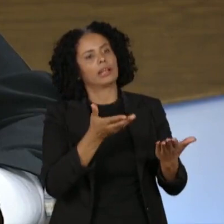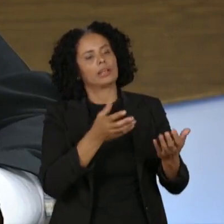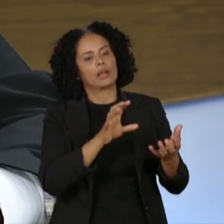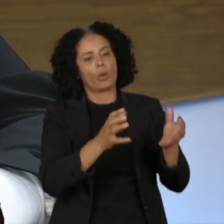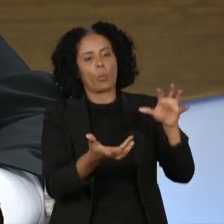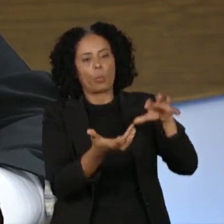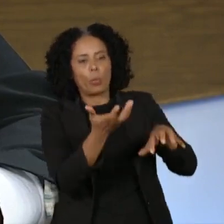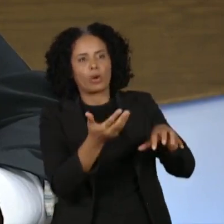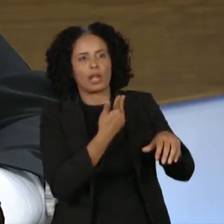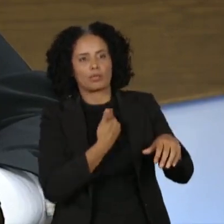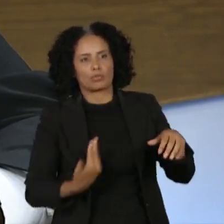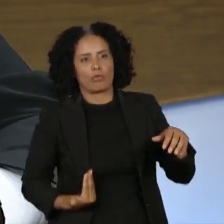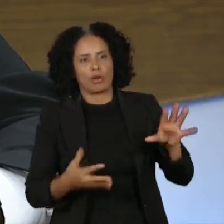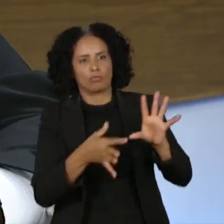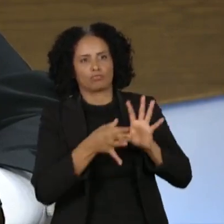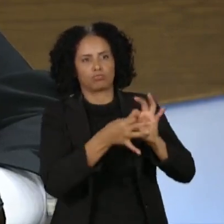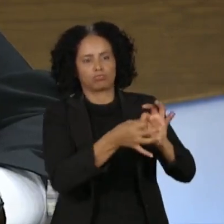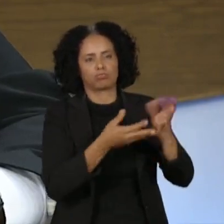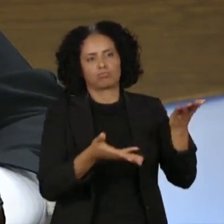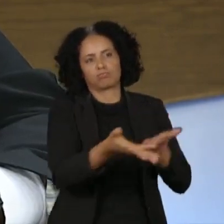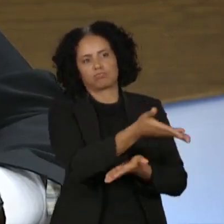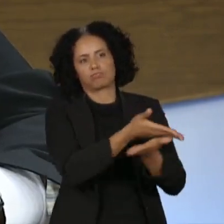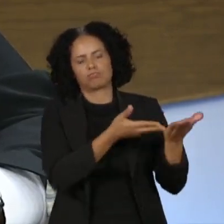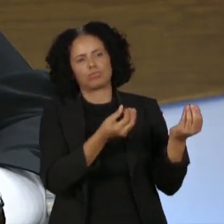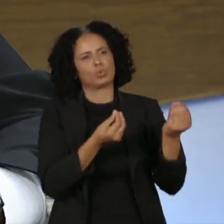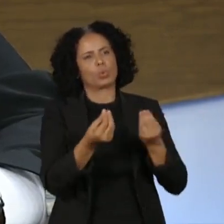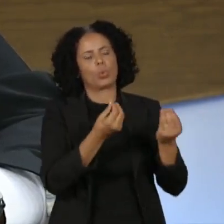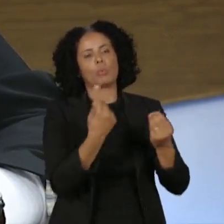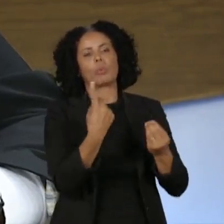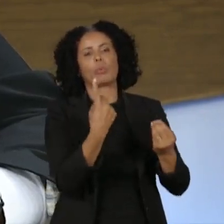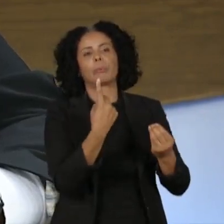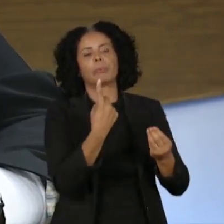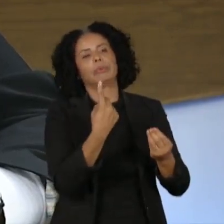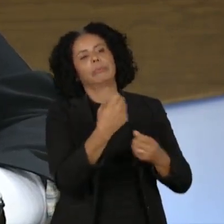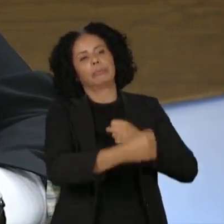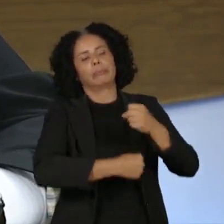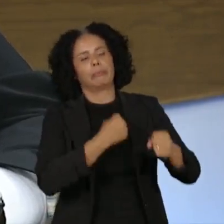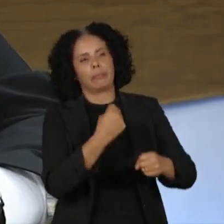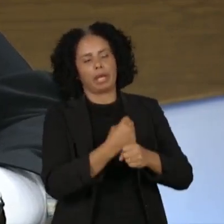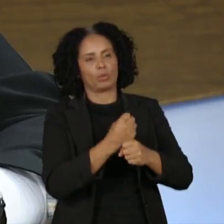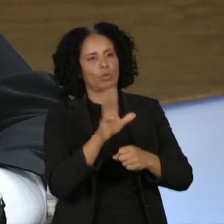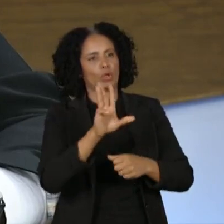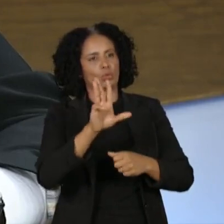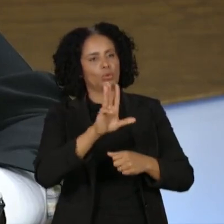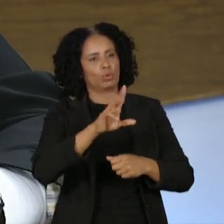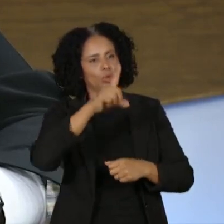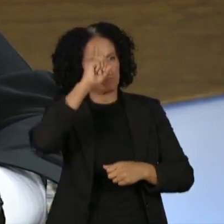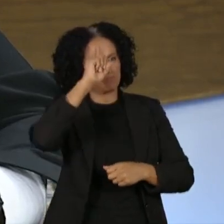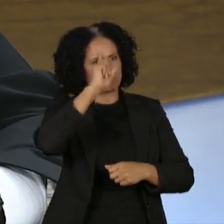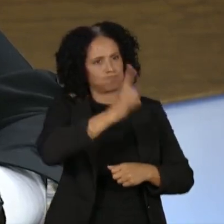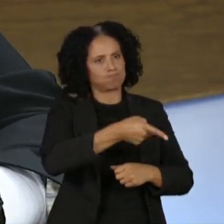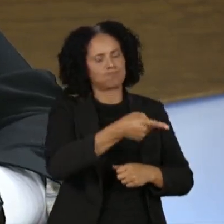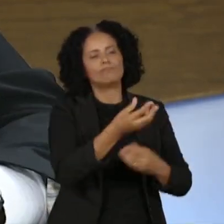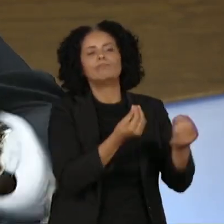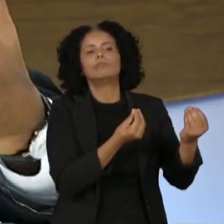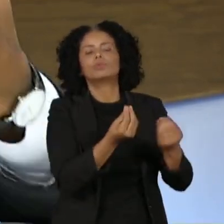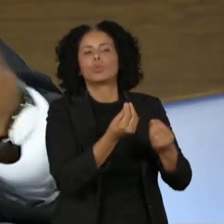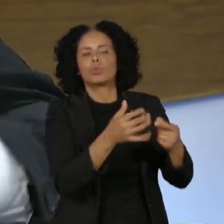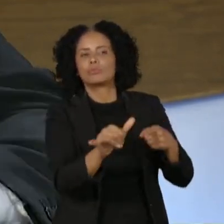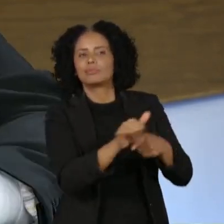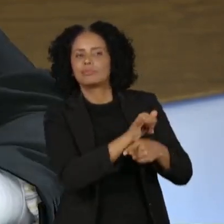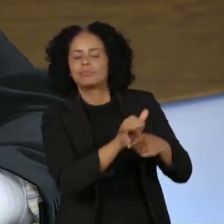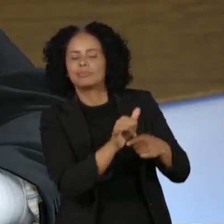nesse primeiro ano? O que vai ser mandado para o congresso para tentar aprovar neste primeiro ano, considerando essa